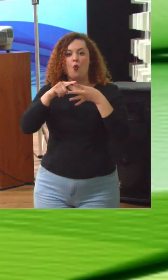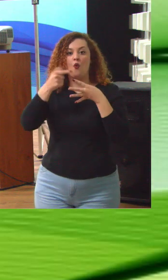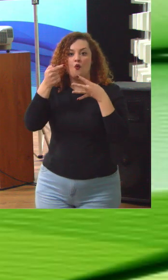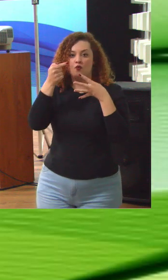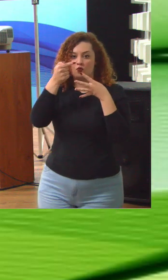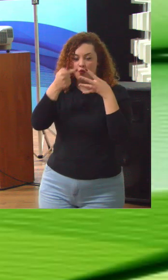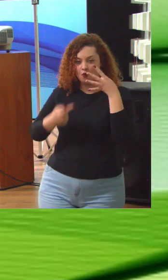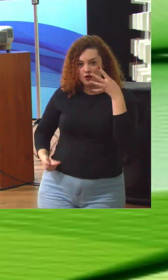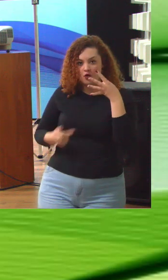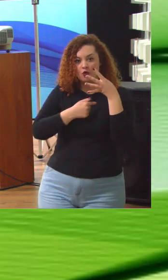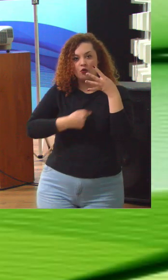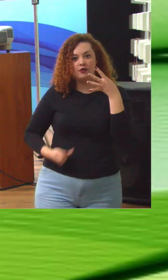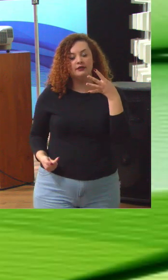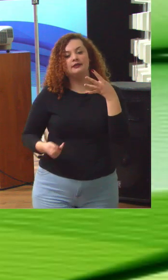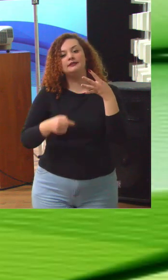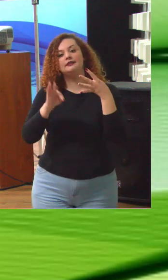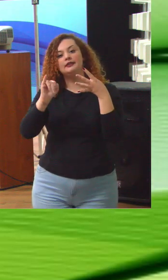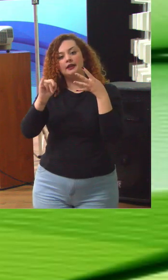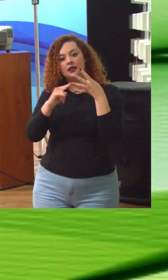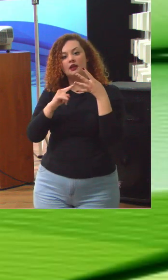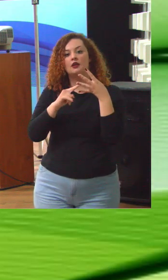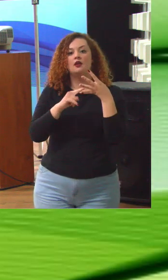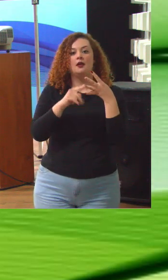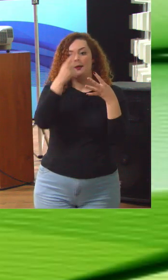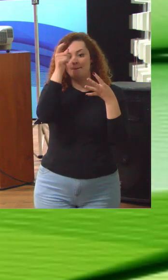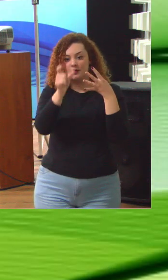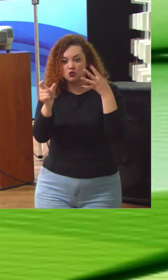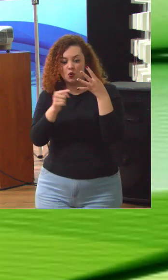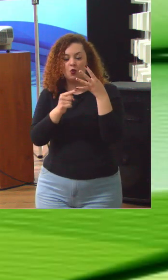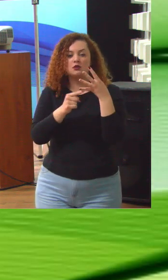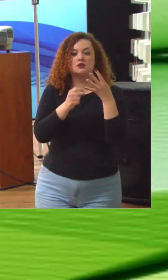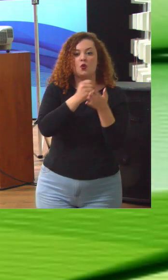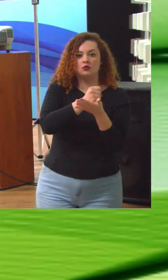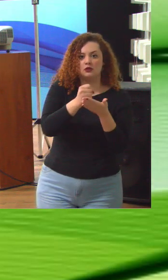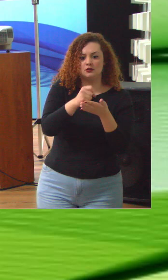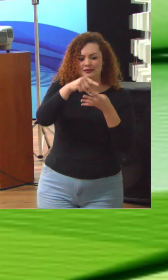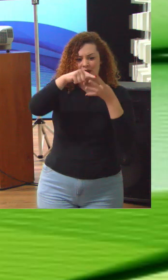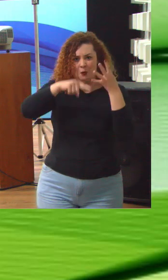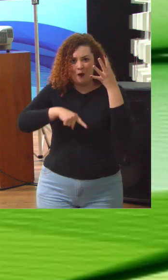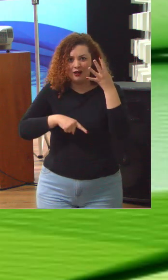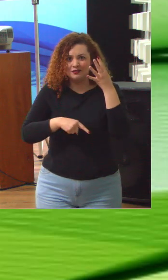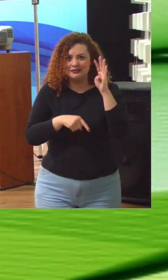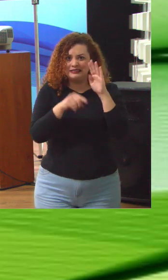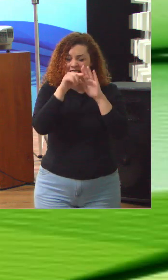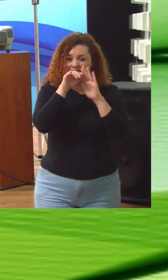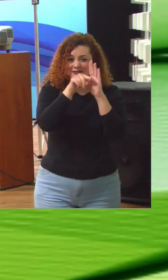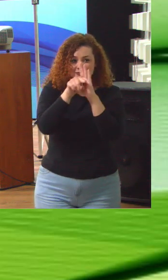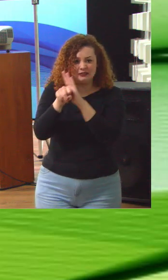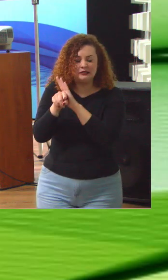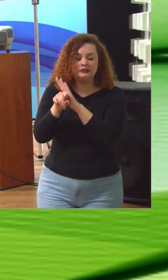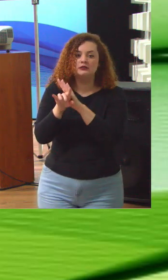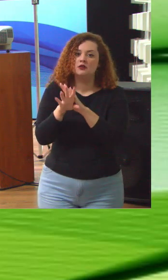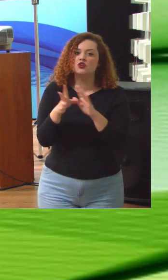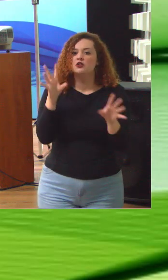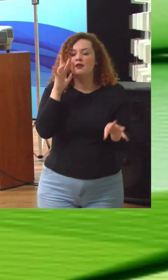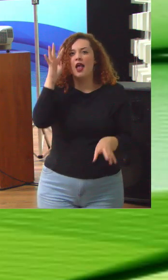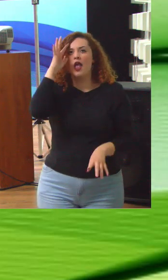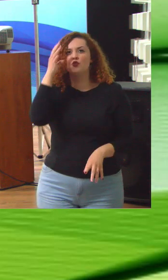para TI um para pessoas e um para contratações estava gastando muito esforço das organizações públicas e nós então resolvemos